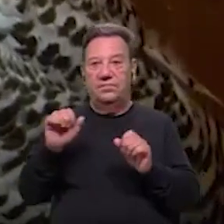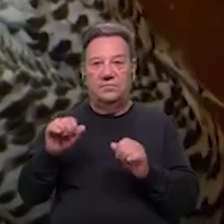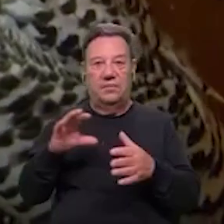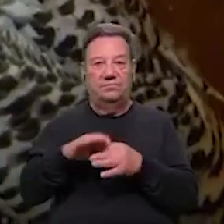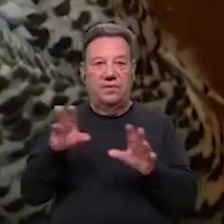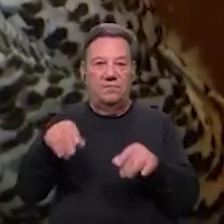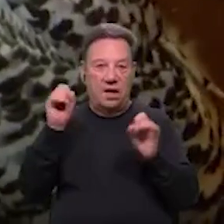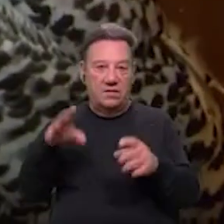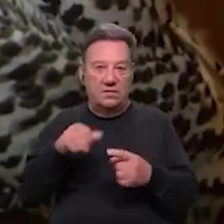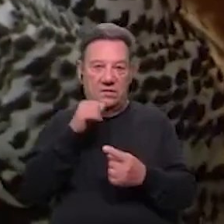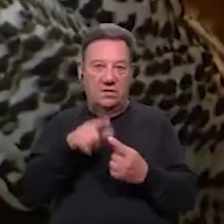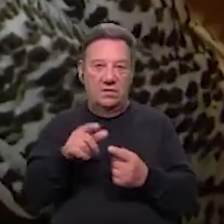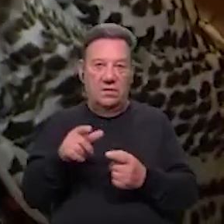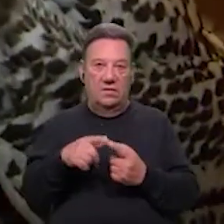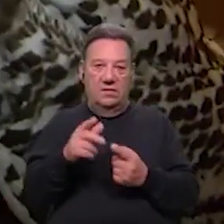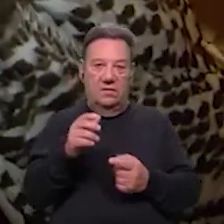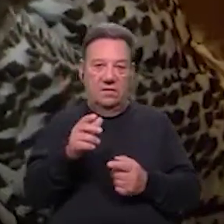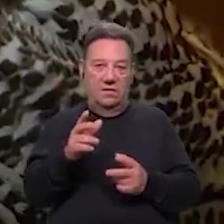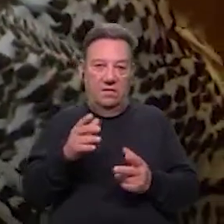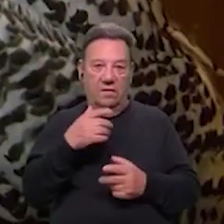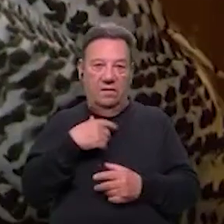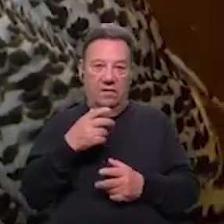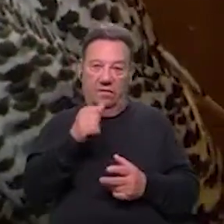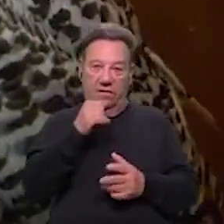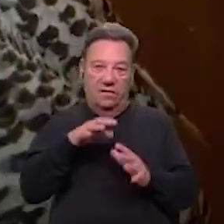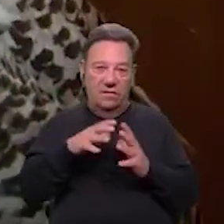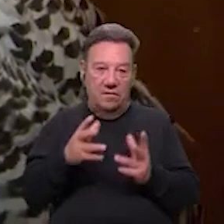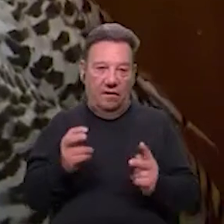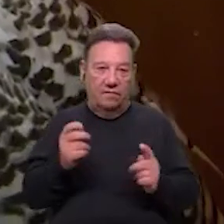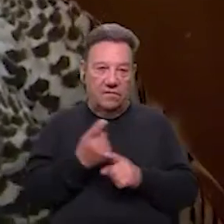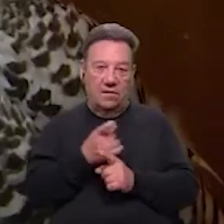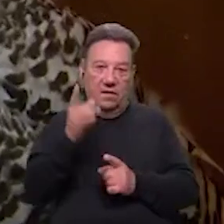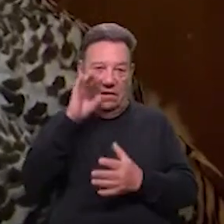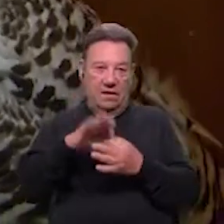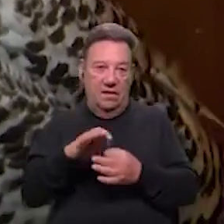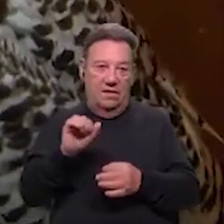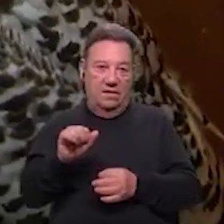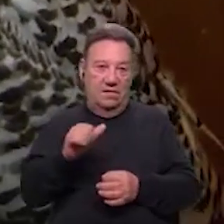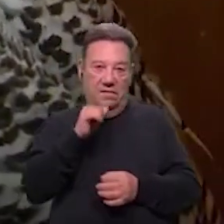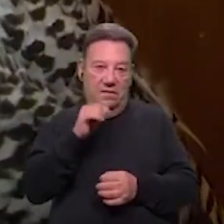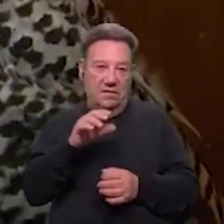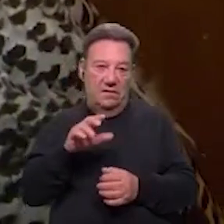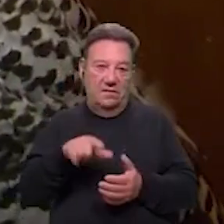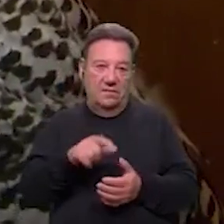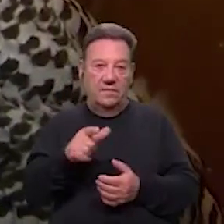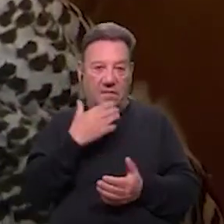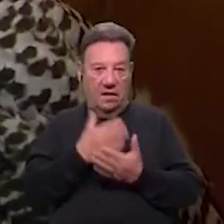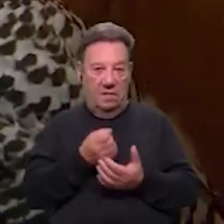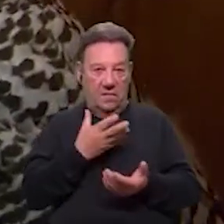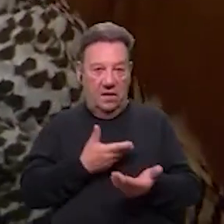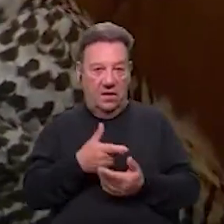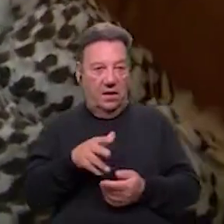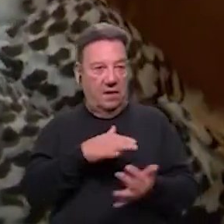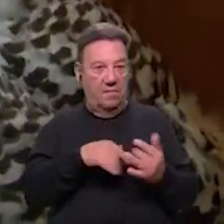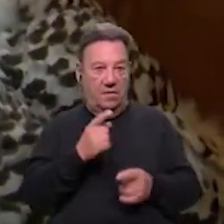aos feiticeiros, é sempre ligada a essas coisas aí, da magia. E ela dá-se bem assim neste